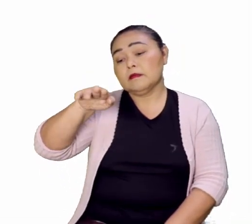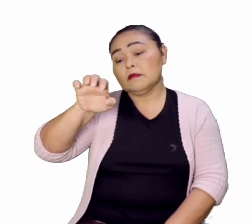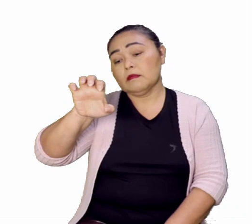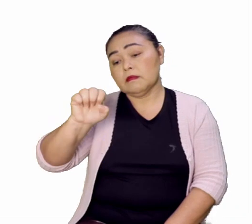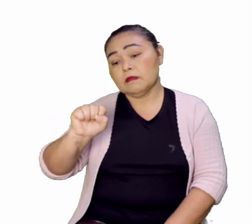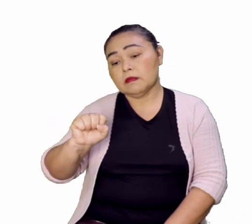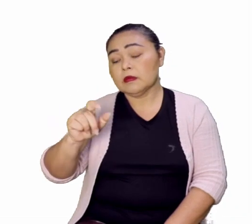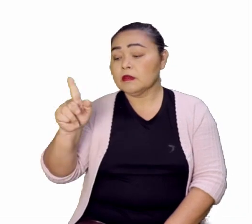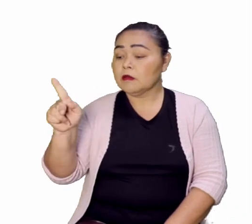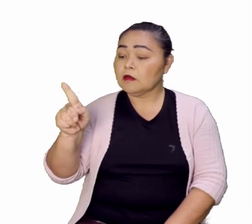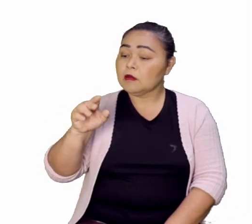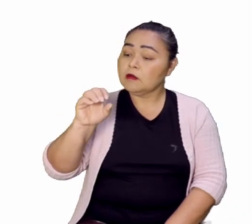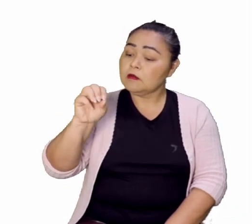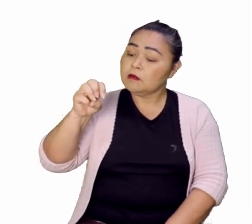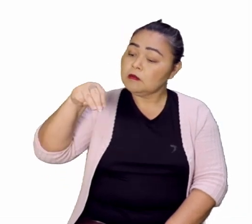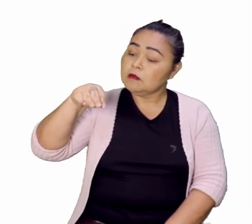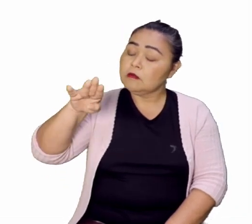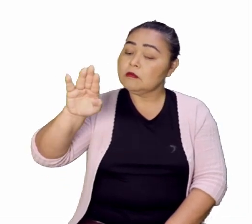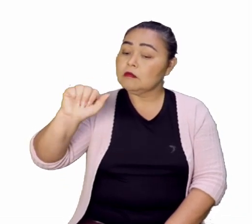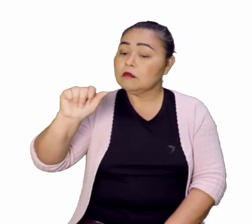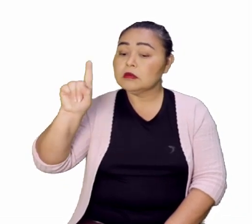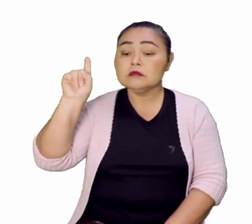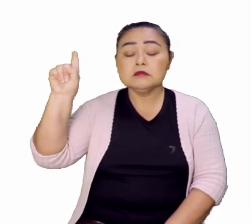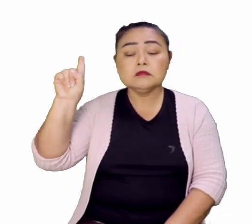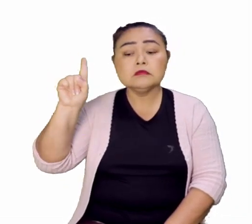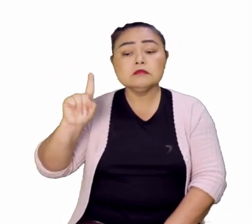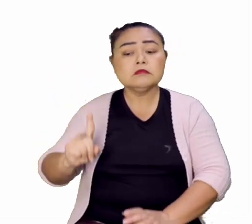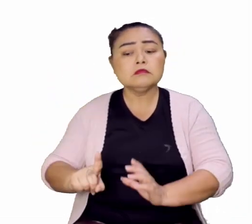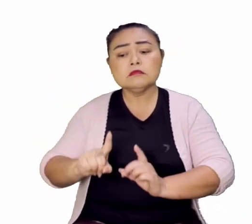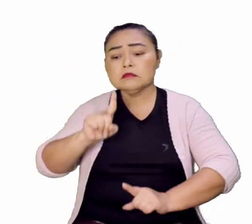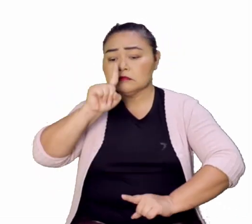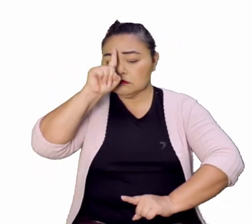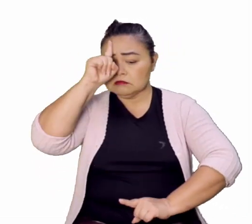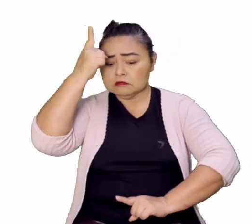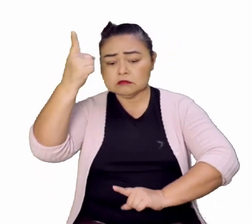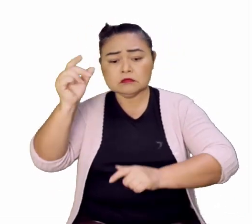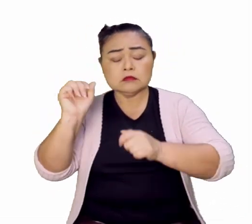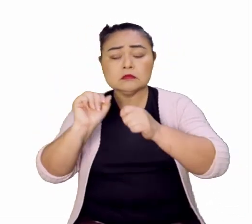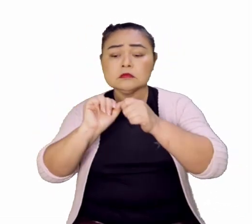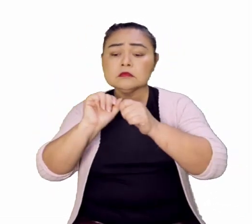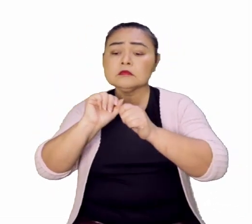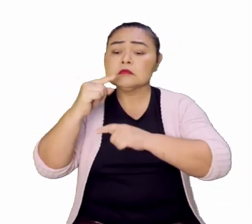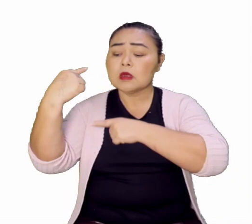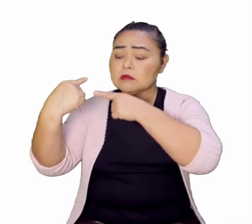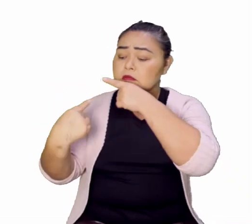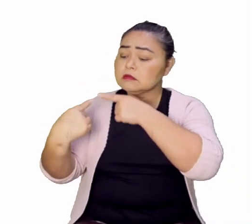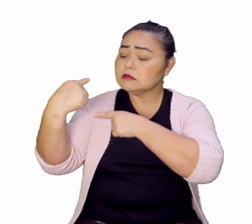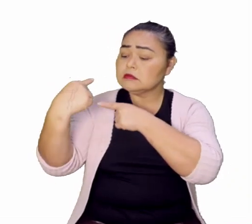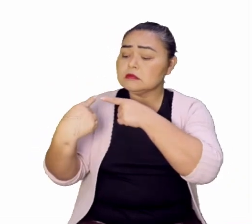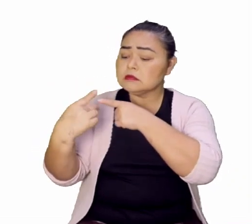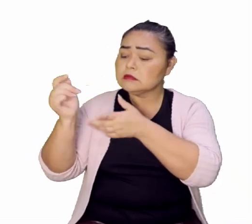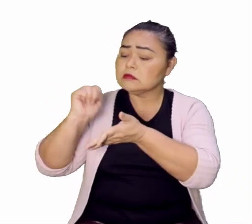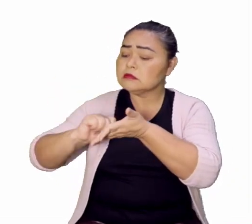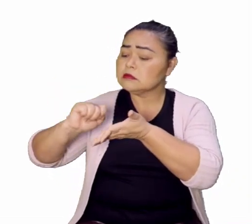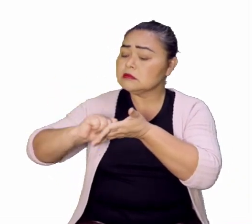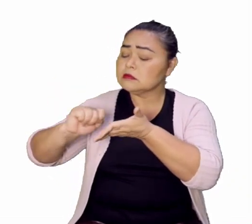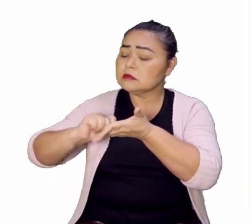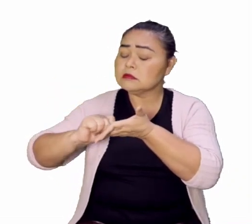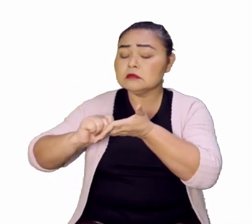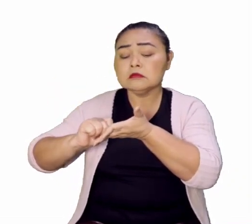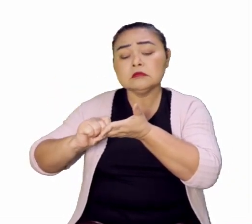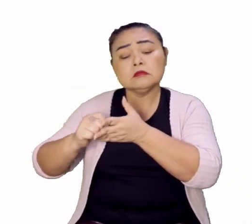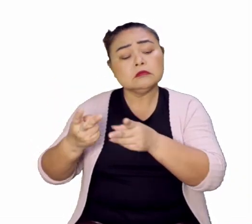vai criar políticas para explorar e organizar a